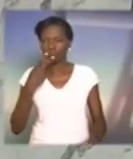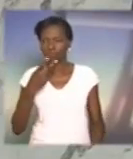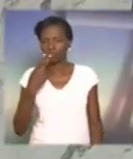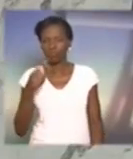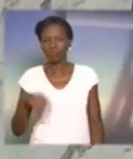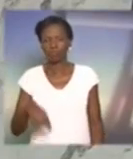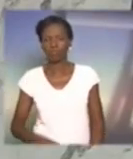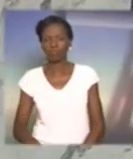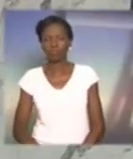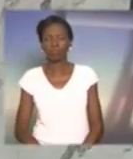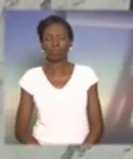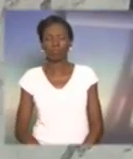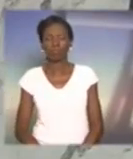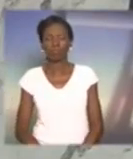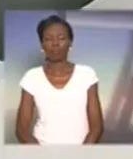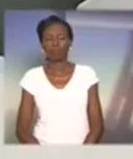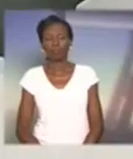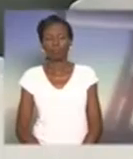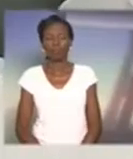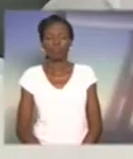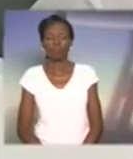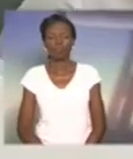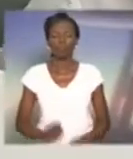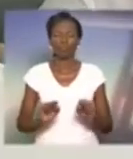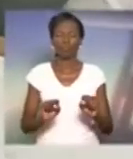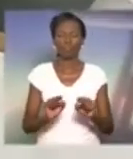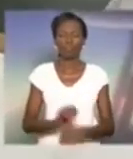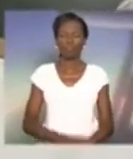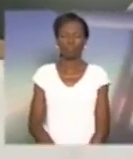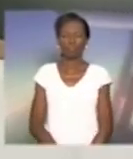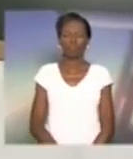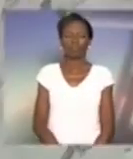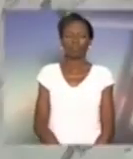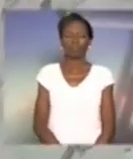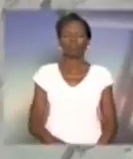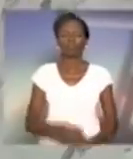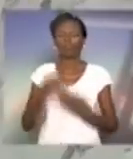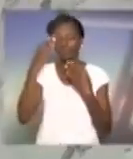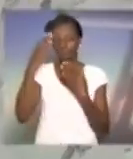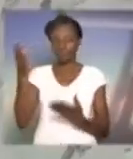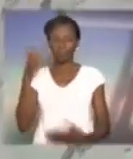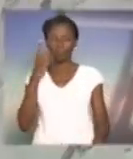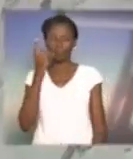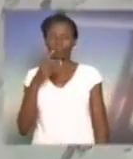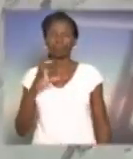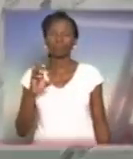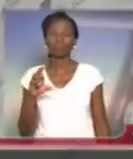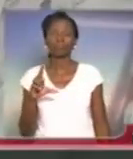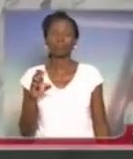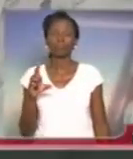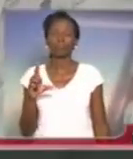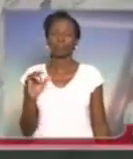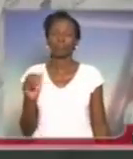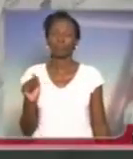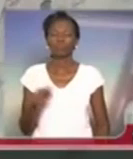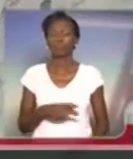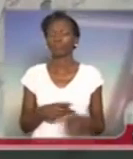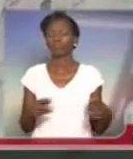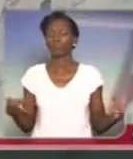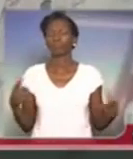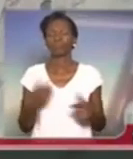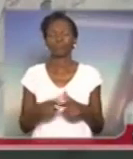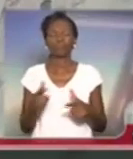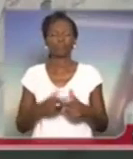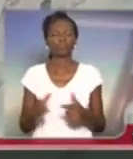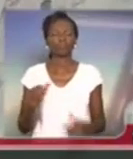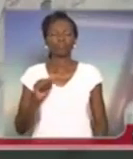falando aqui. É regimental, deputado. Muito obrigado, deputada Clélia. Nós temos vários casos